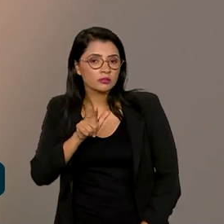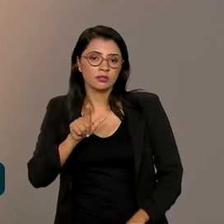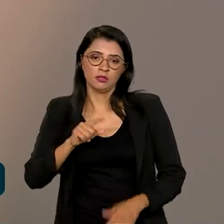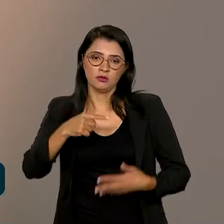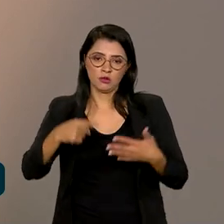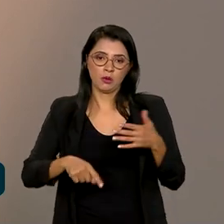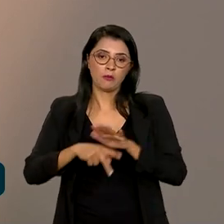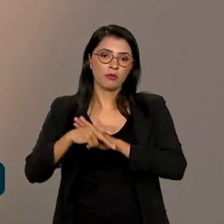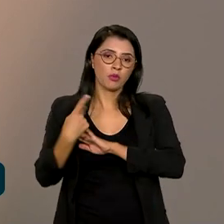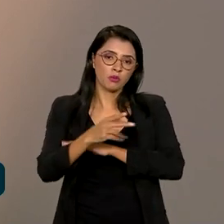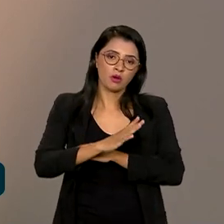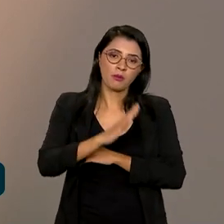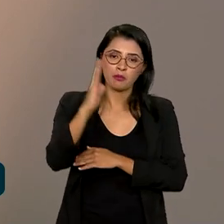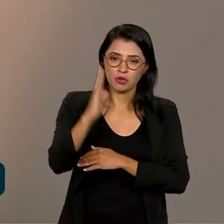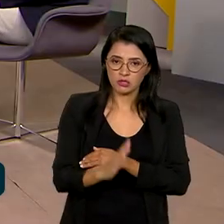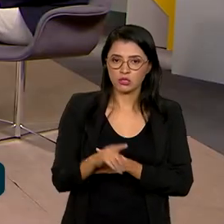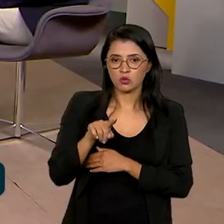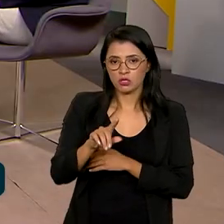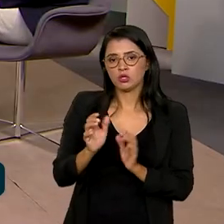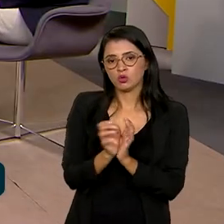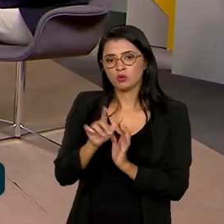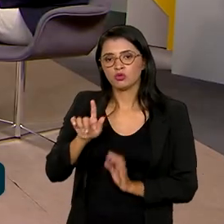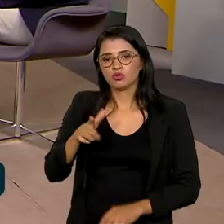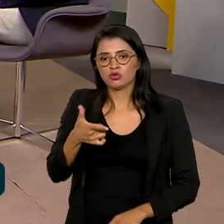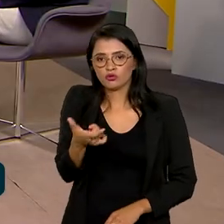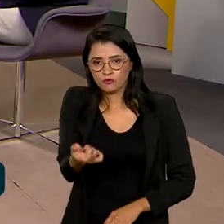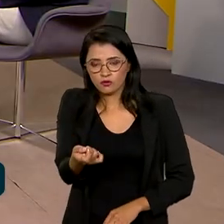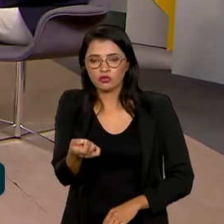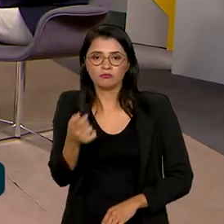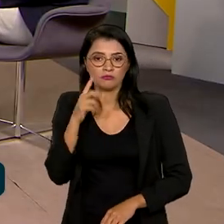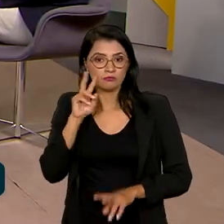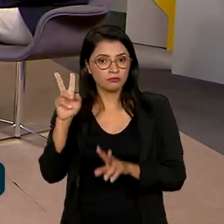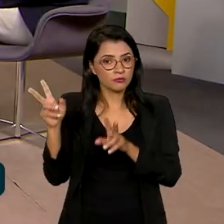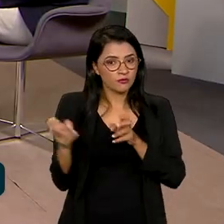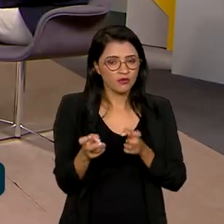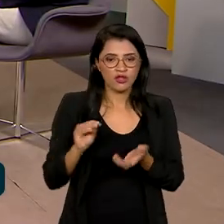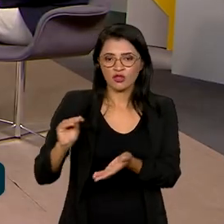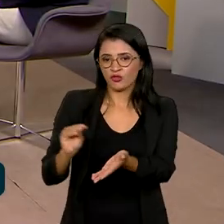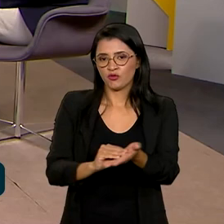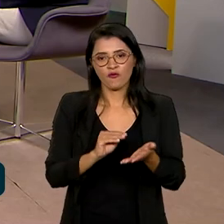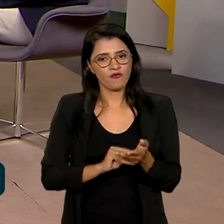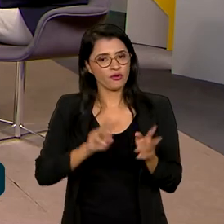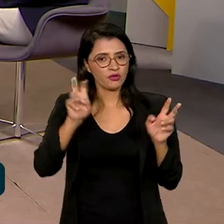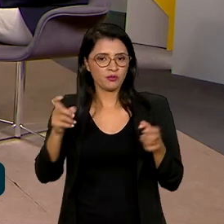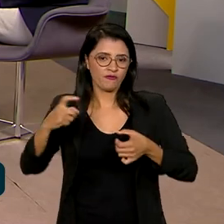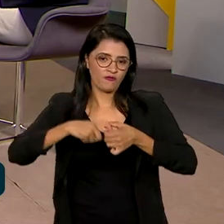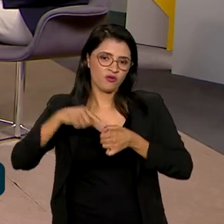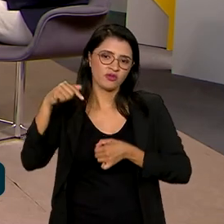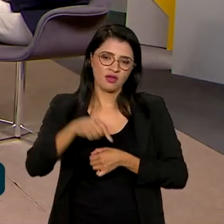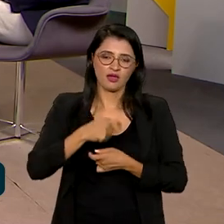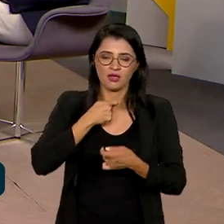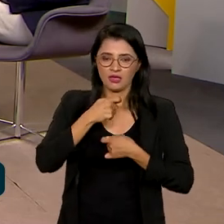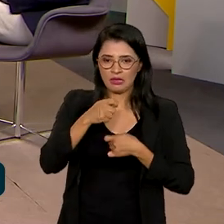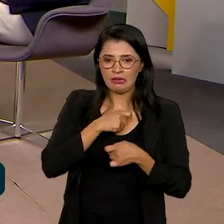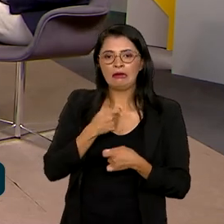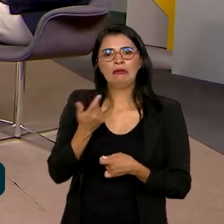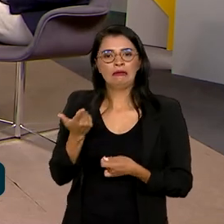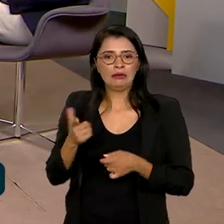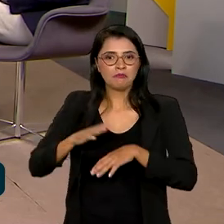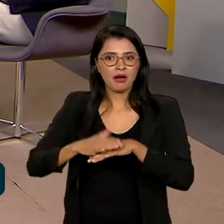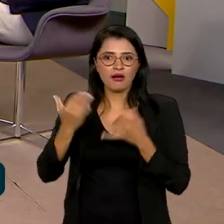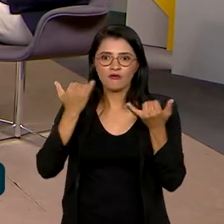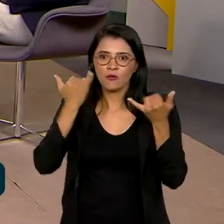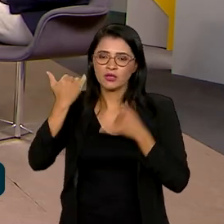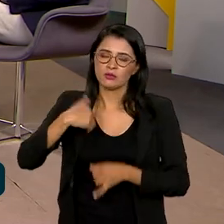fortes para o Brasil nesse G20. Ou seja, a gente viu aqui que assunto não falta para a senhora retornar aqui no jornal e dar muito mais